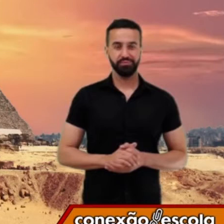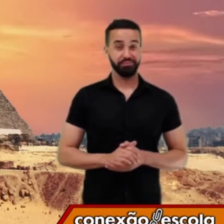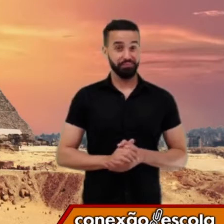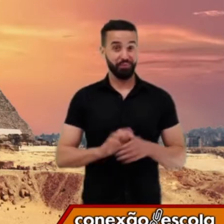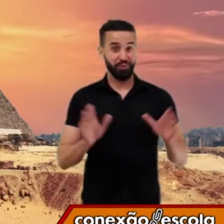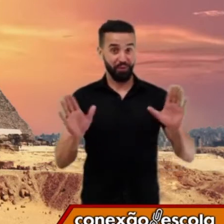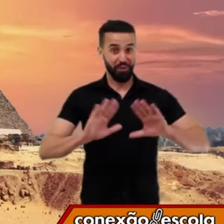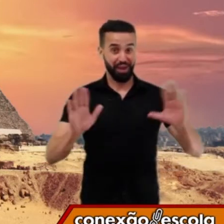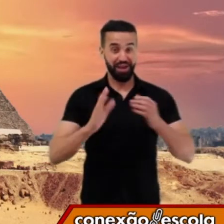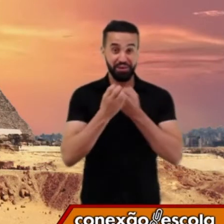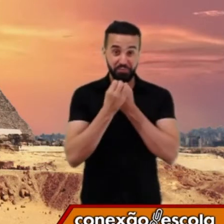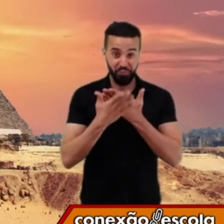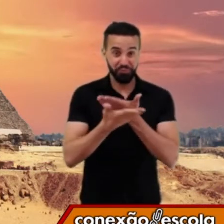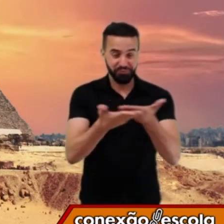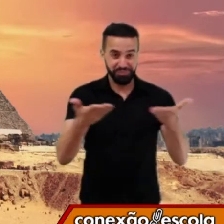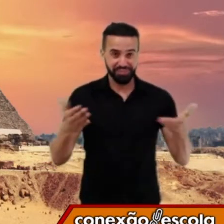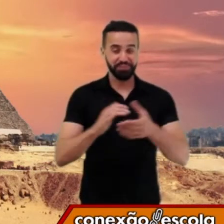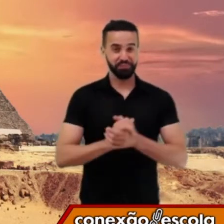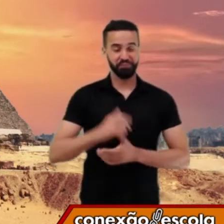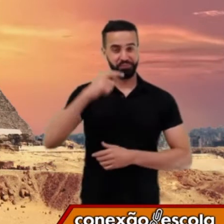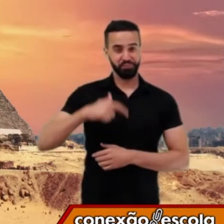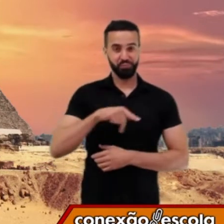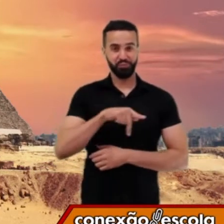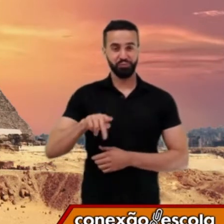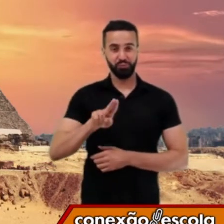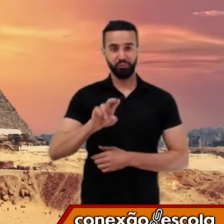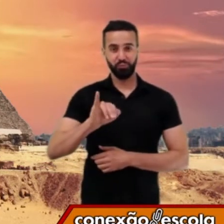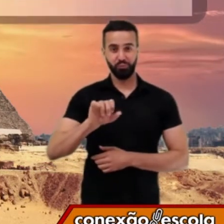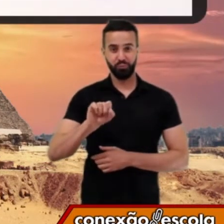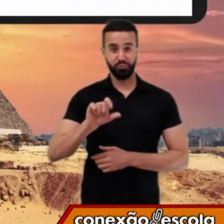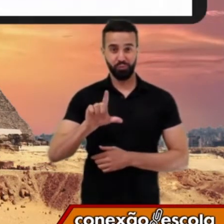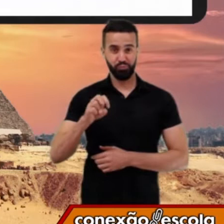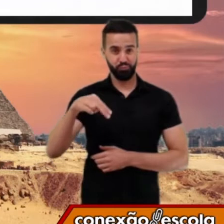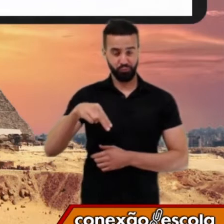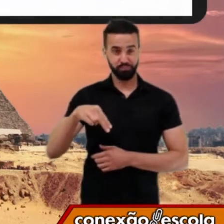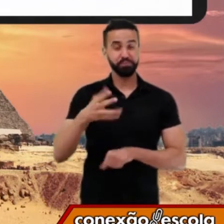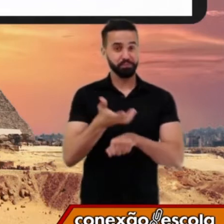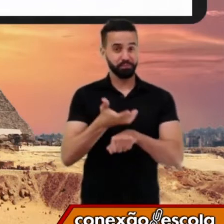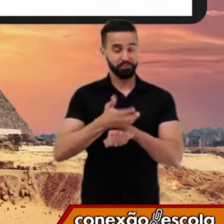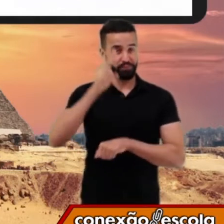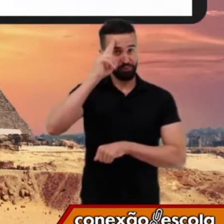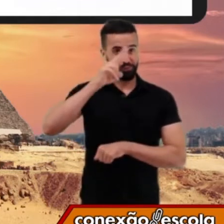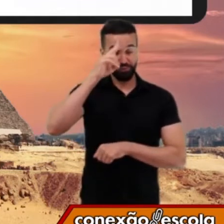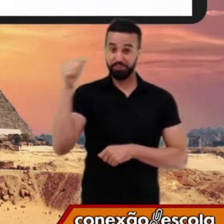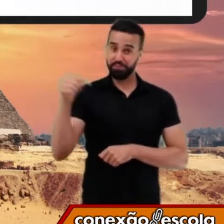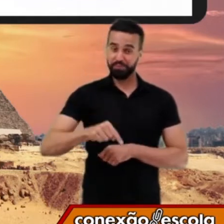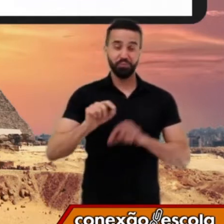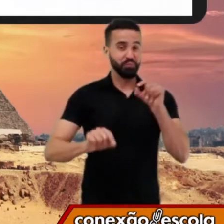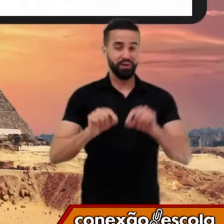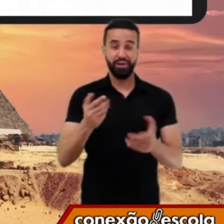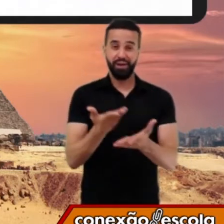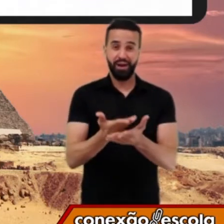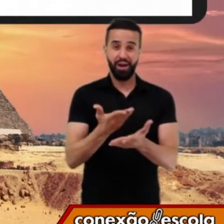Olá, tudo bem? Eu sou o professor Wilson Duarte, de História, e nós estamos aqui para mais uma aula deste